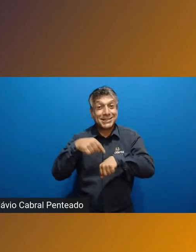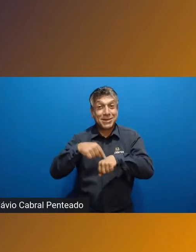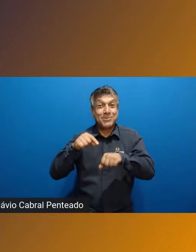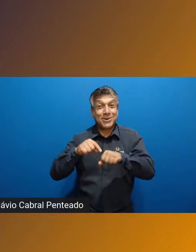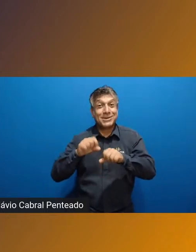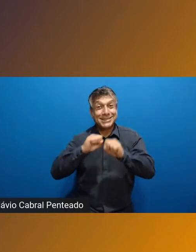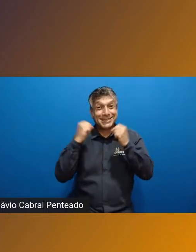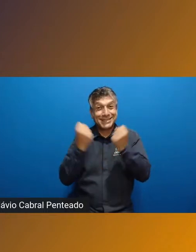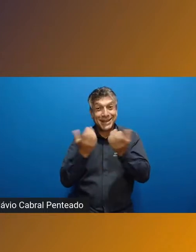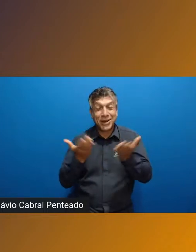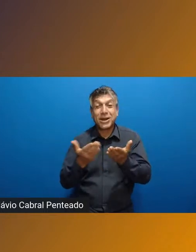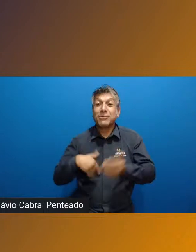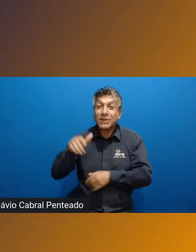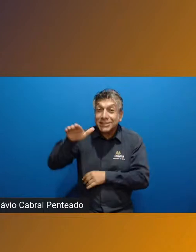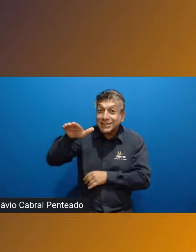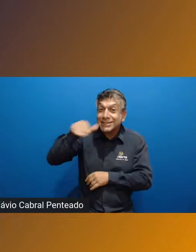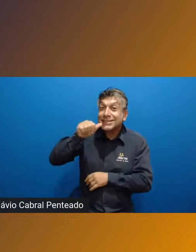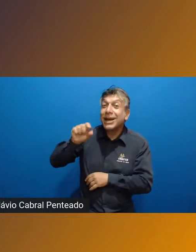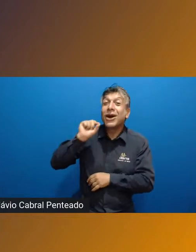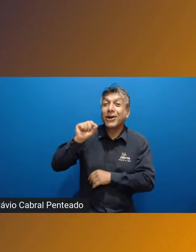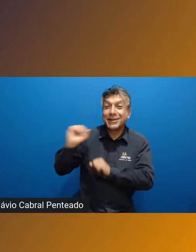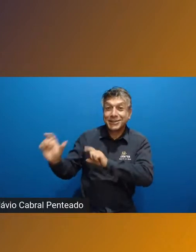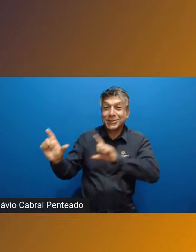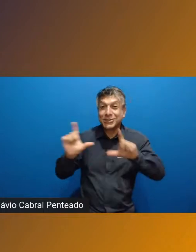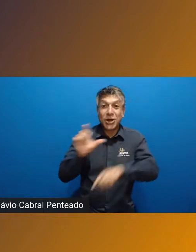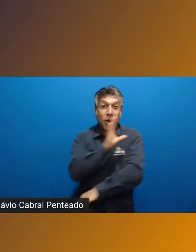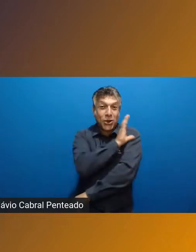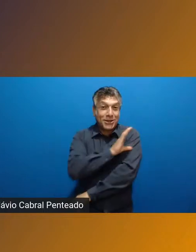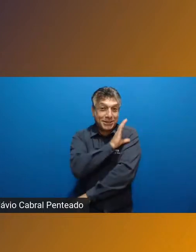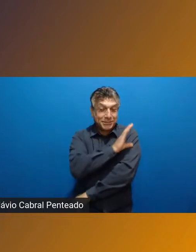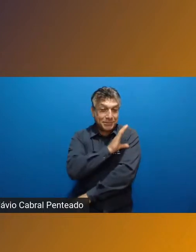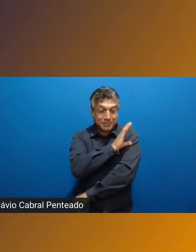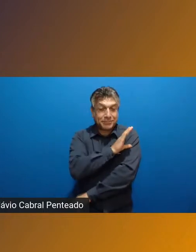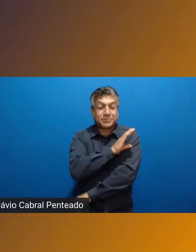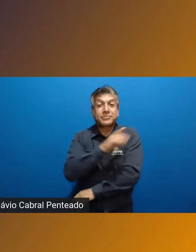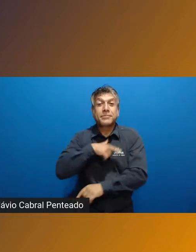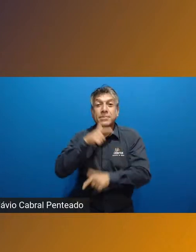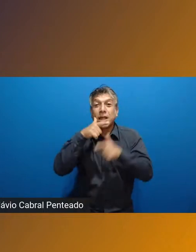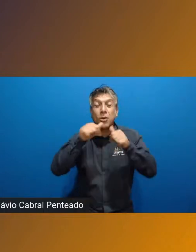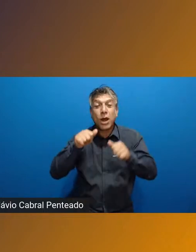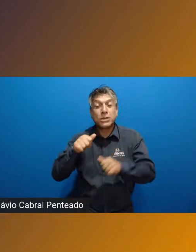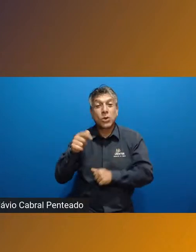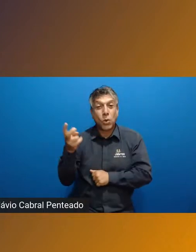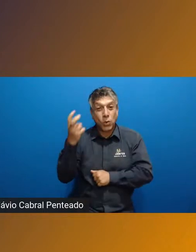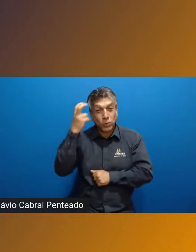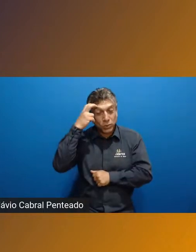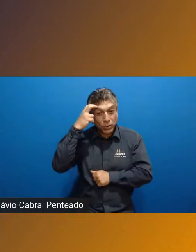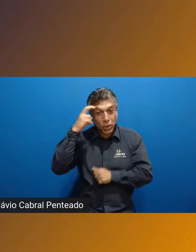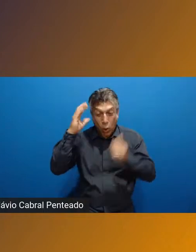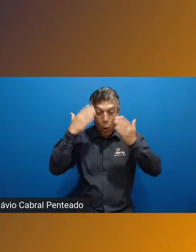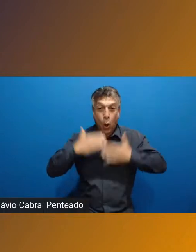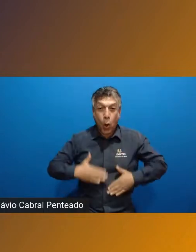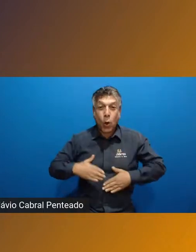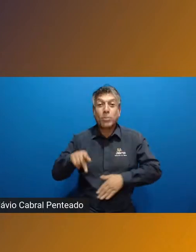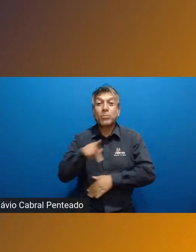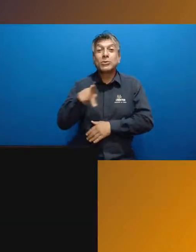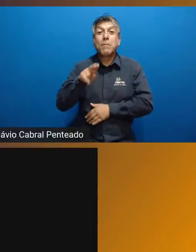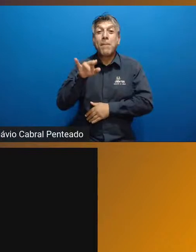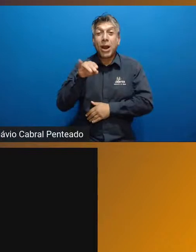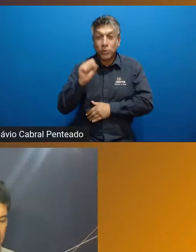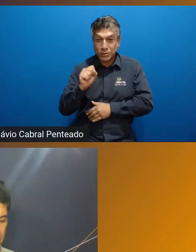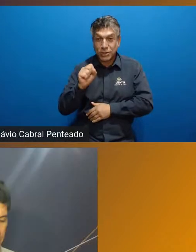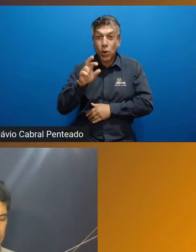Eu vou chamar aqui agora o coordenador da área de linguagem cultural e corporal, o professor Marcos Ruiz,